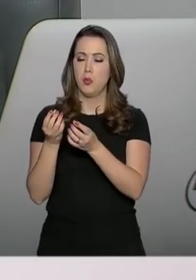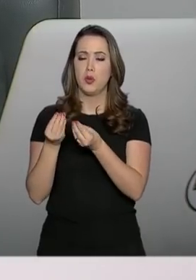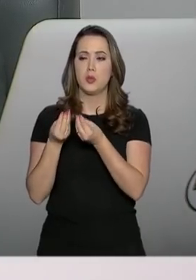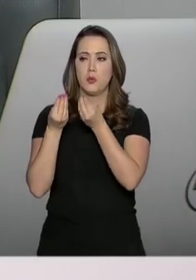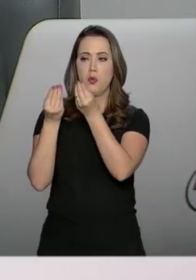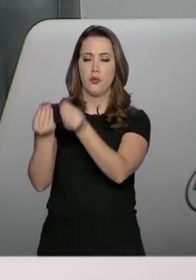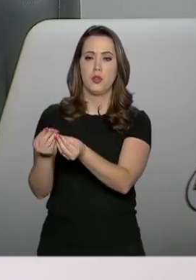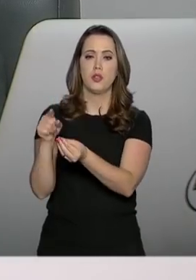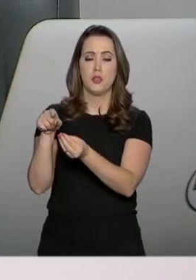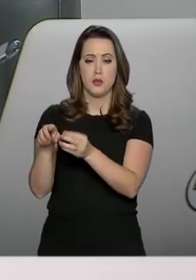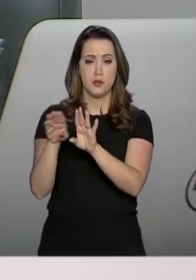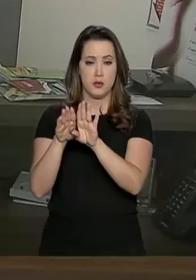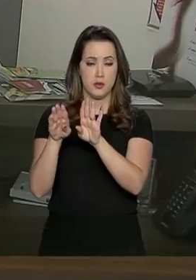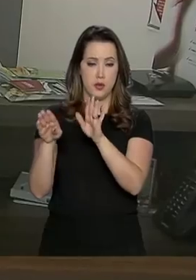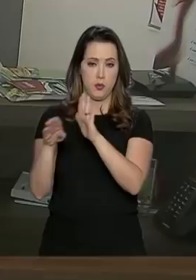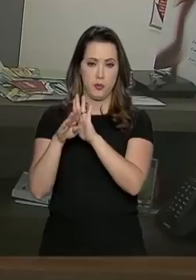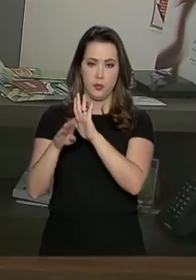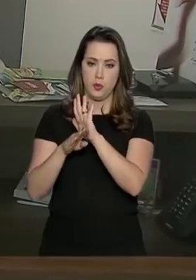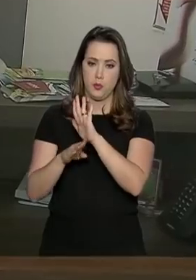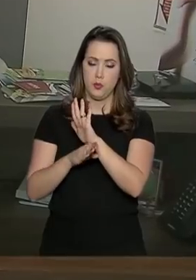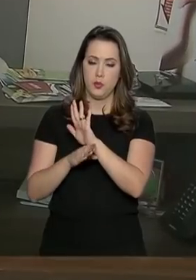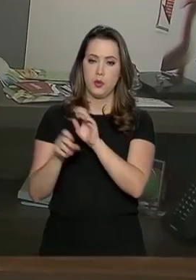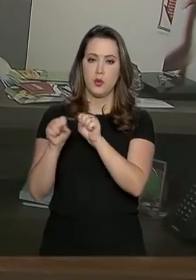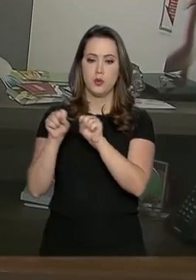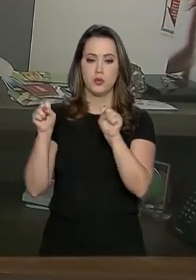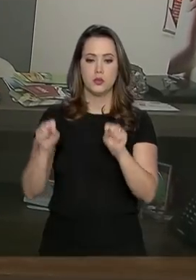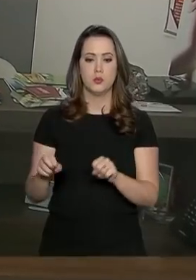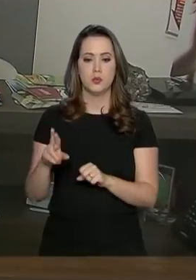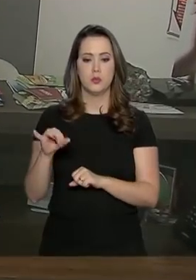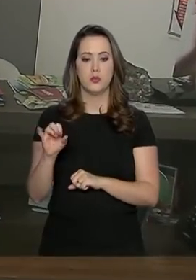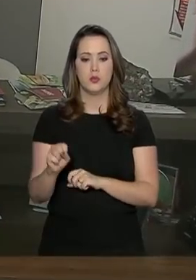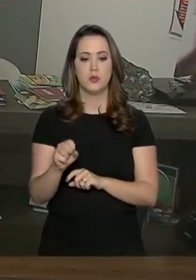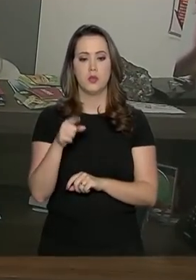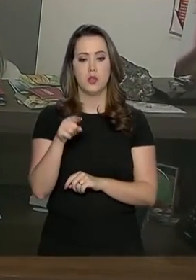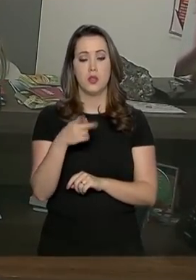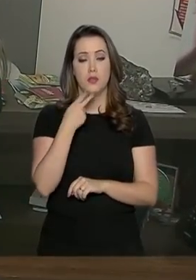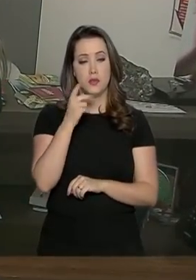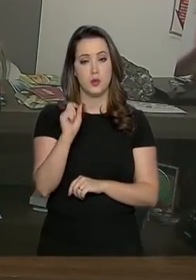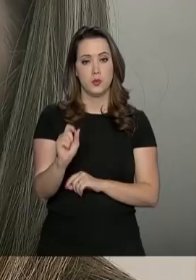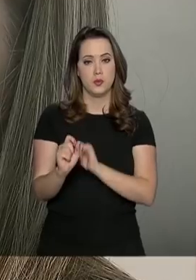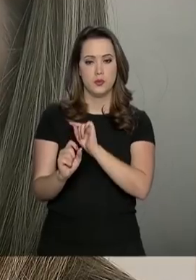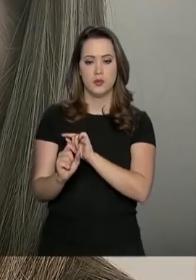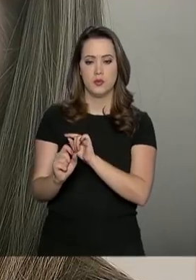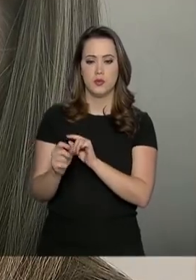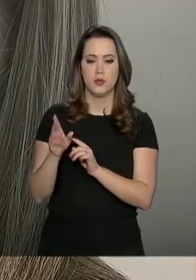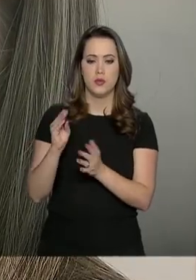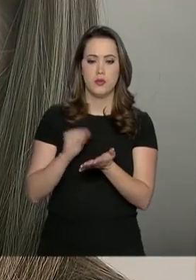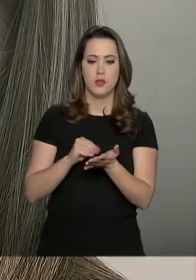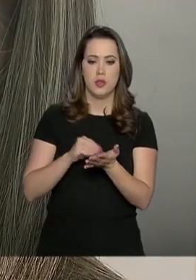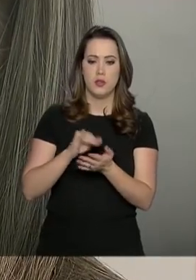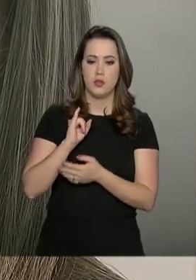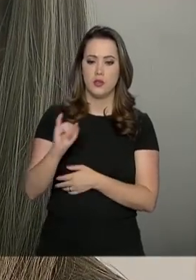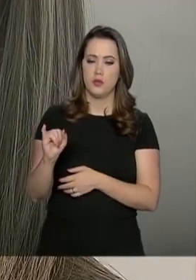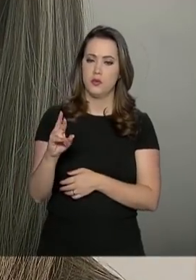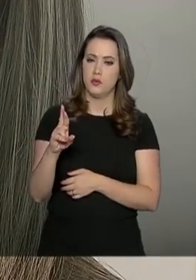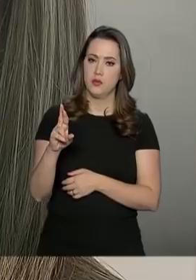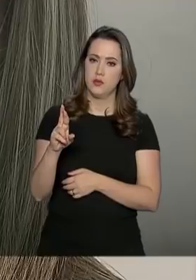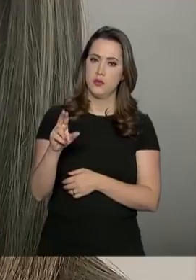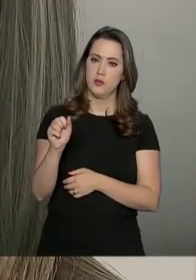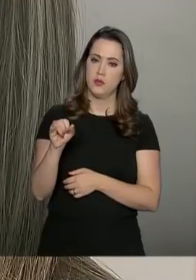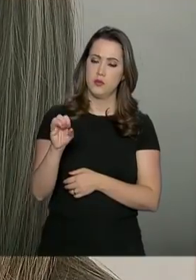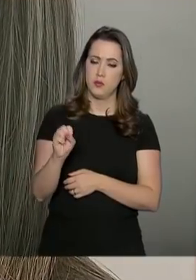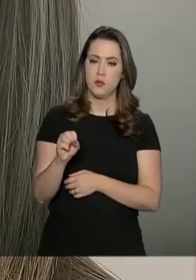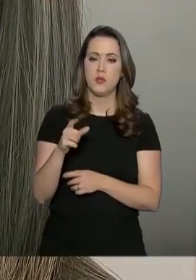da RAIS. A proprietária do salão, do começo da reportagem, ainda não enviou a declaração, mas